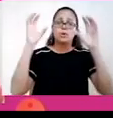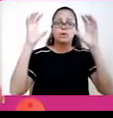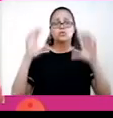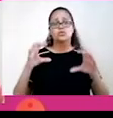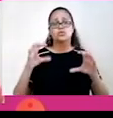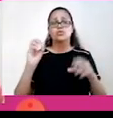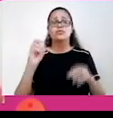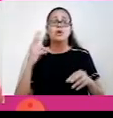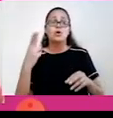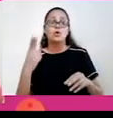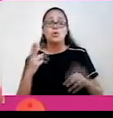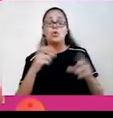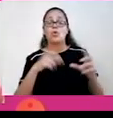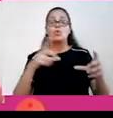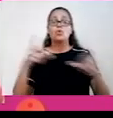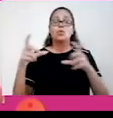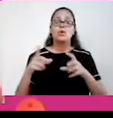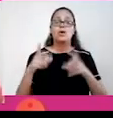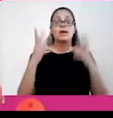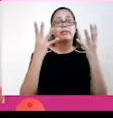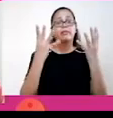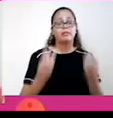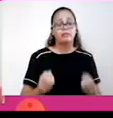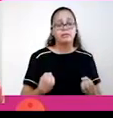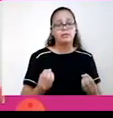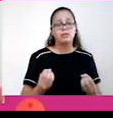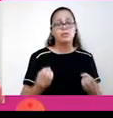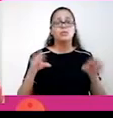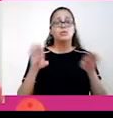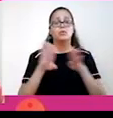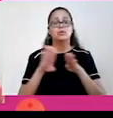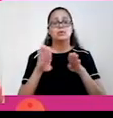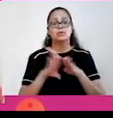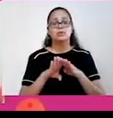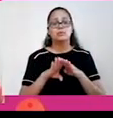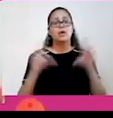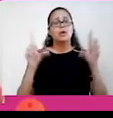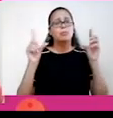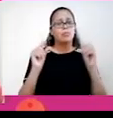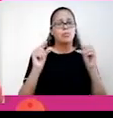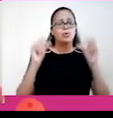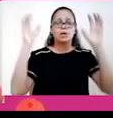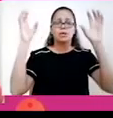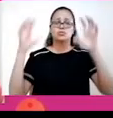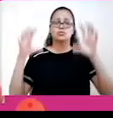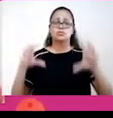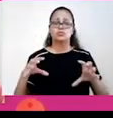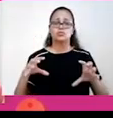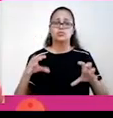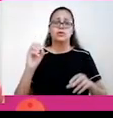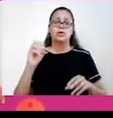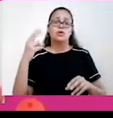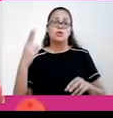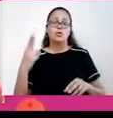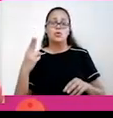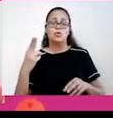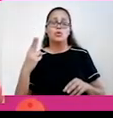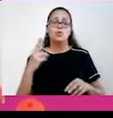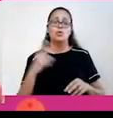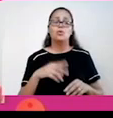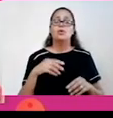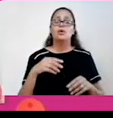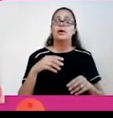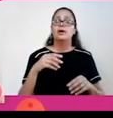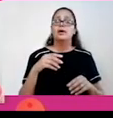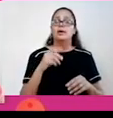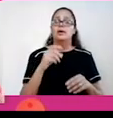regiões seca o ano todo, regiões desérticas. Temos também regiões com pouca chuva no inverno e regiões com chuvas de inverno e verão